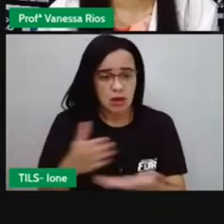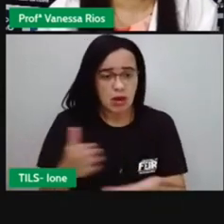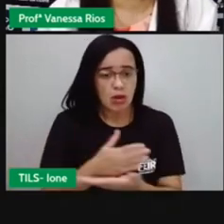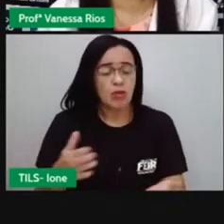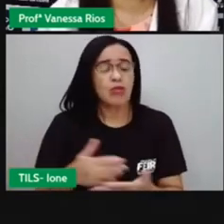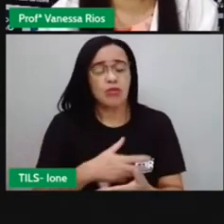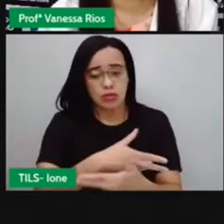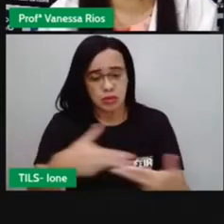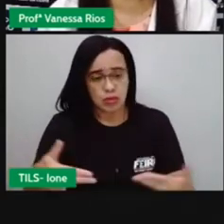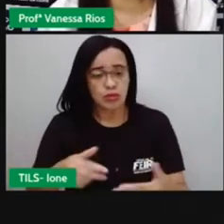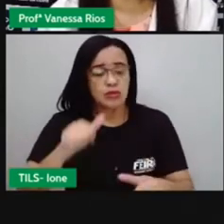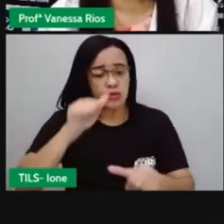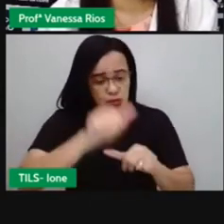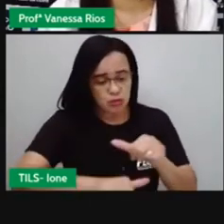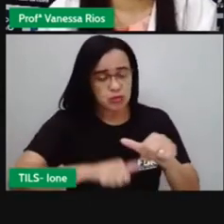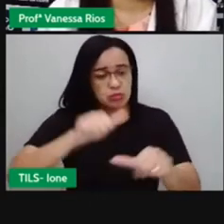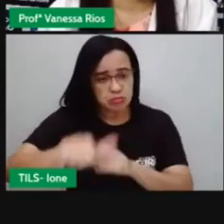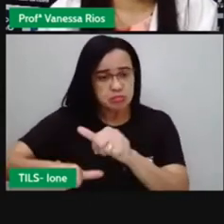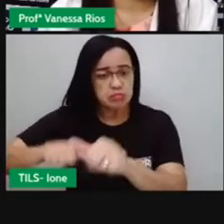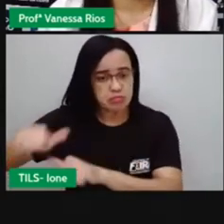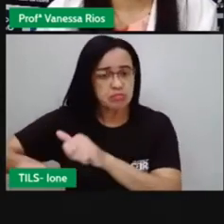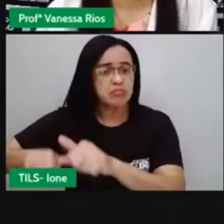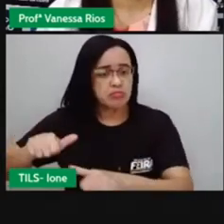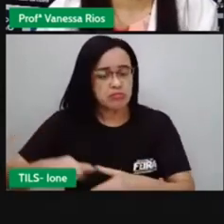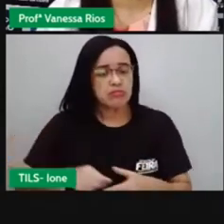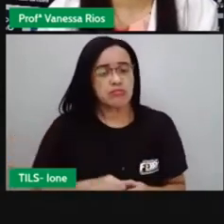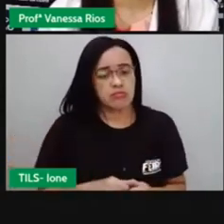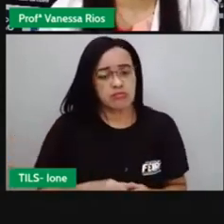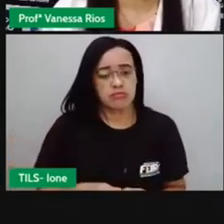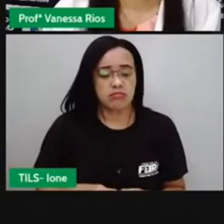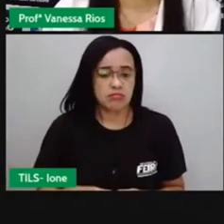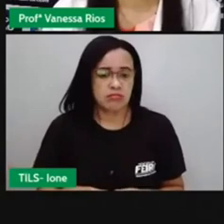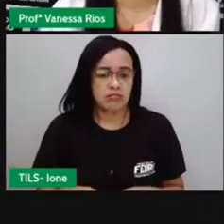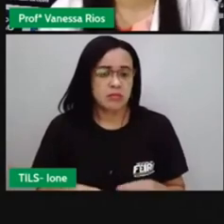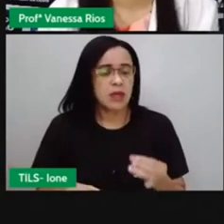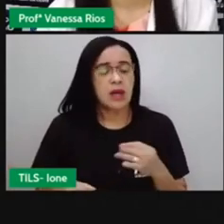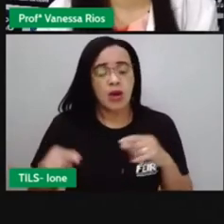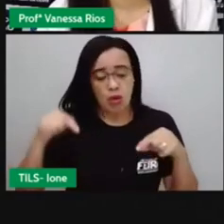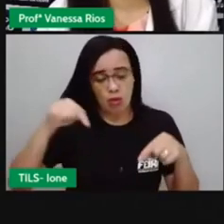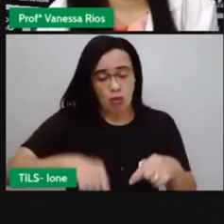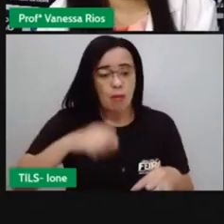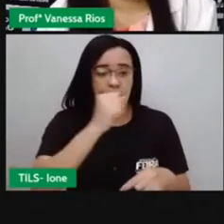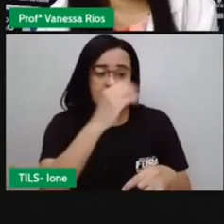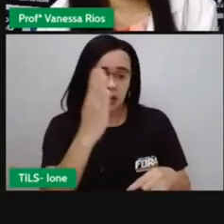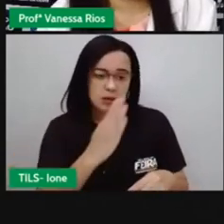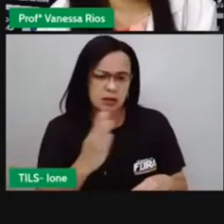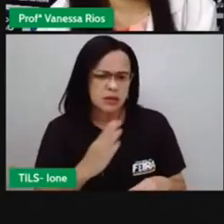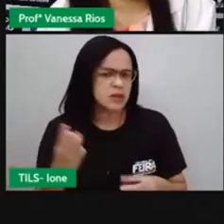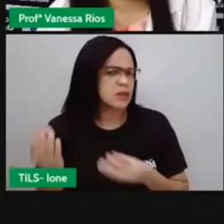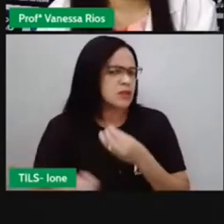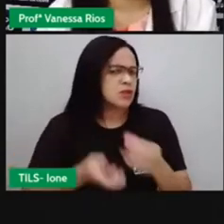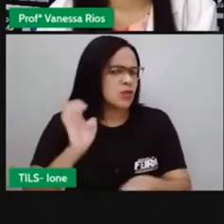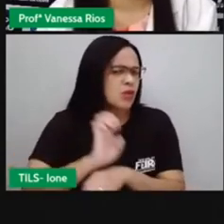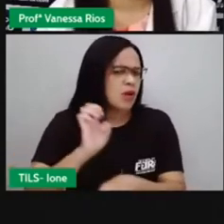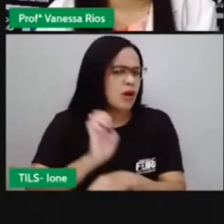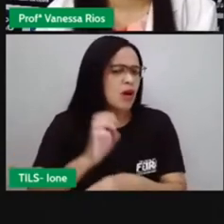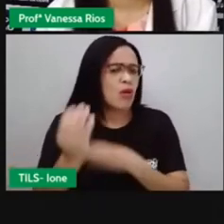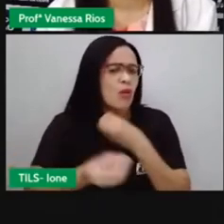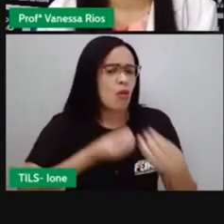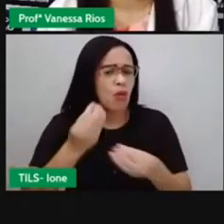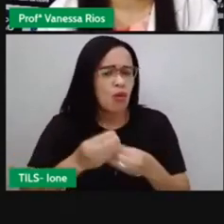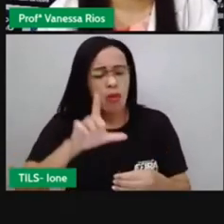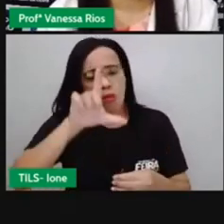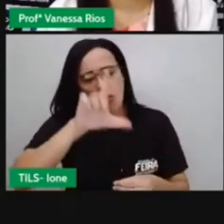O Brasil se tornou um Estado laico, porque a partir do momento que deixa a monarquia e passa a ser república, né,